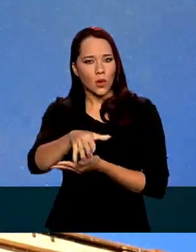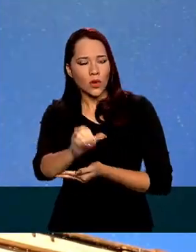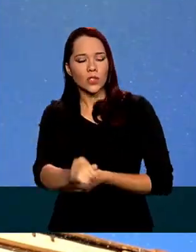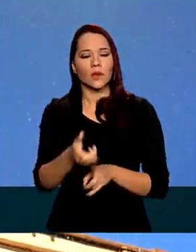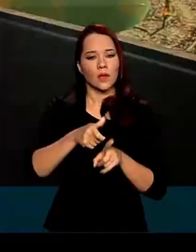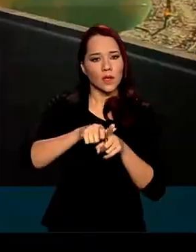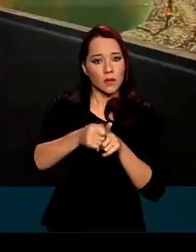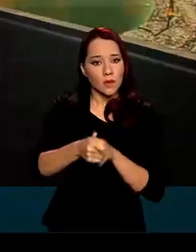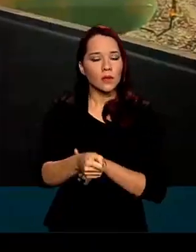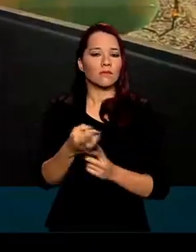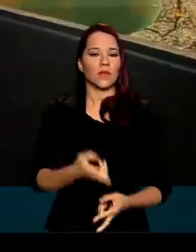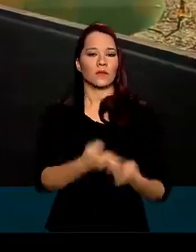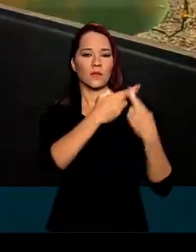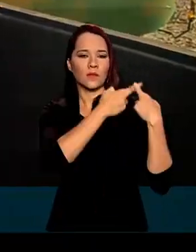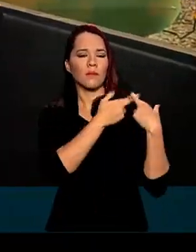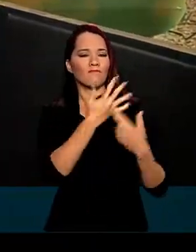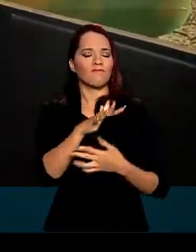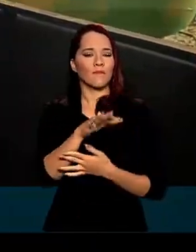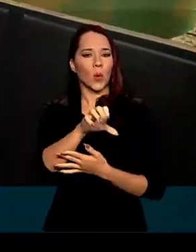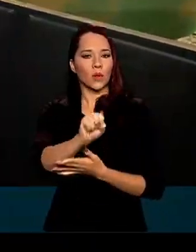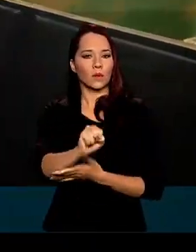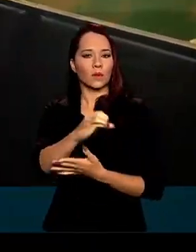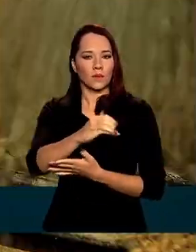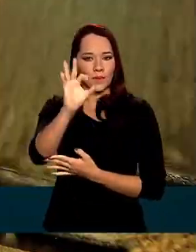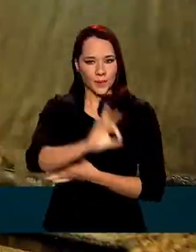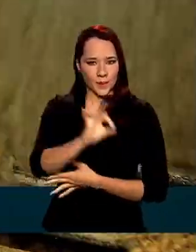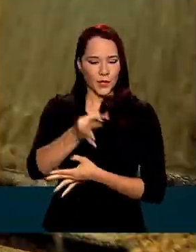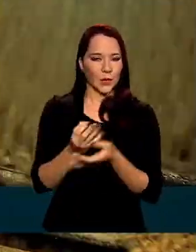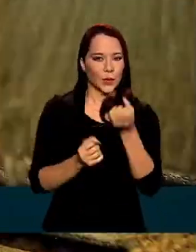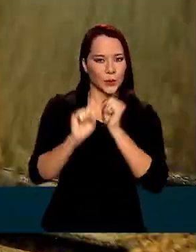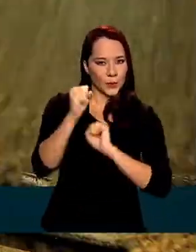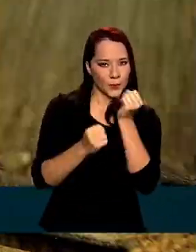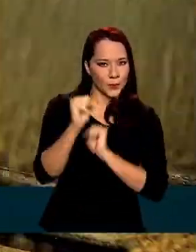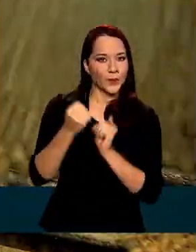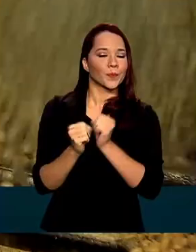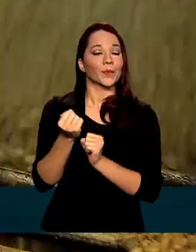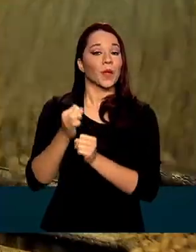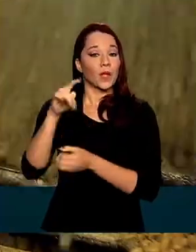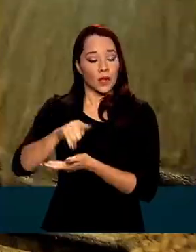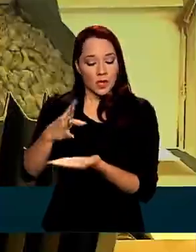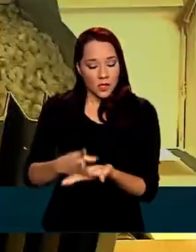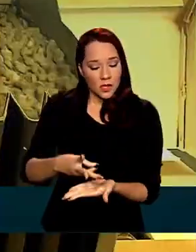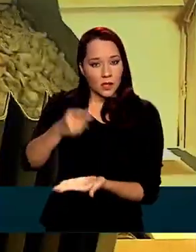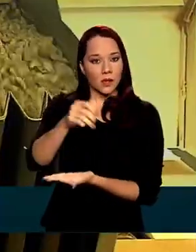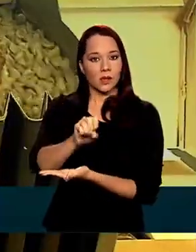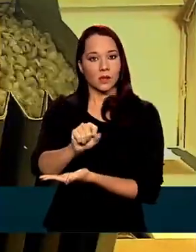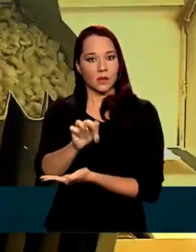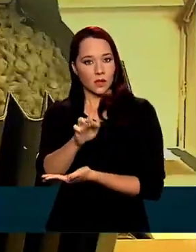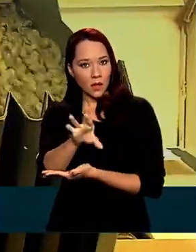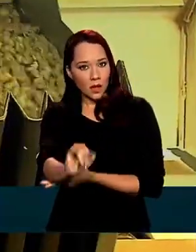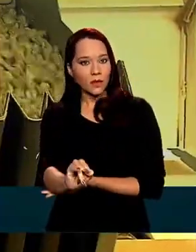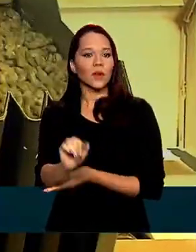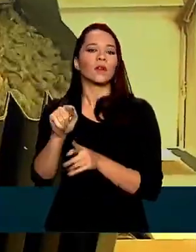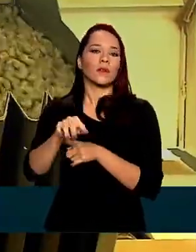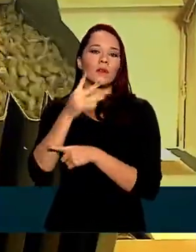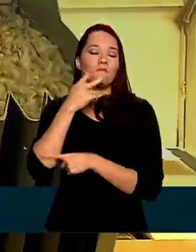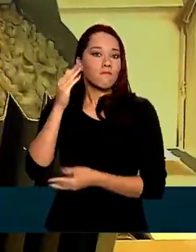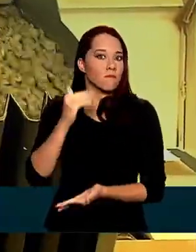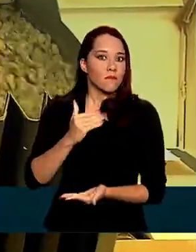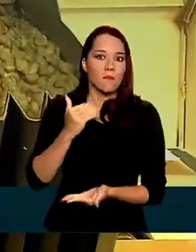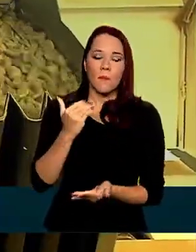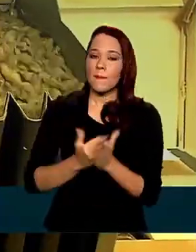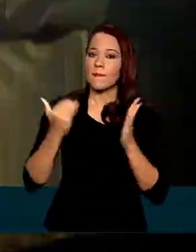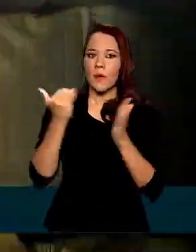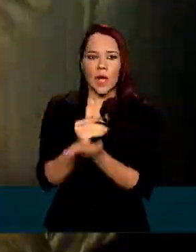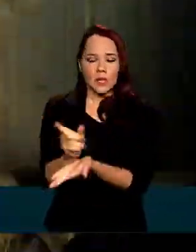responsáveis por cerca de 88% da produção. Nesta safra, a Conab estima a maior colheita